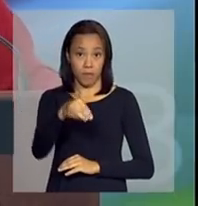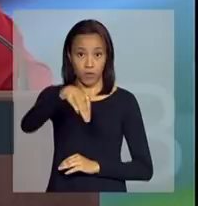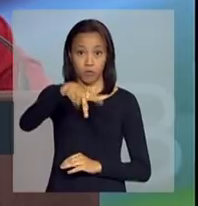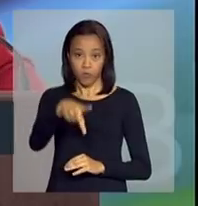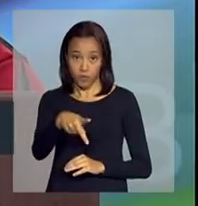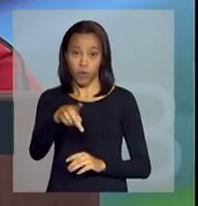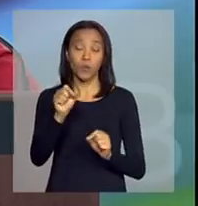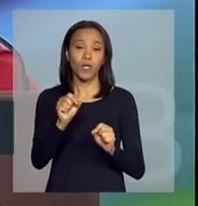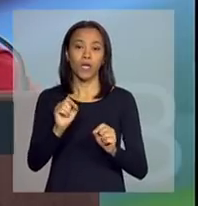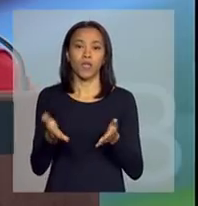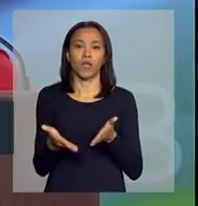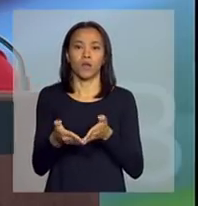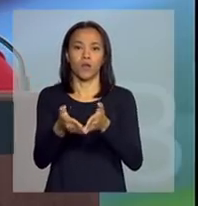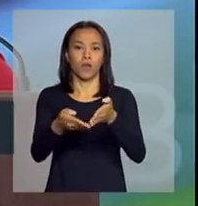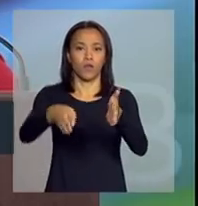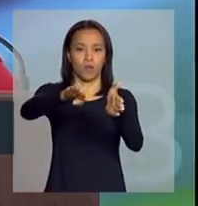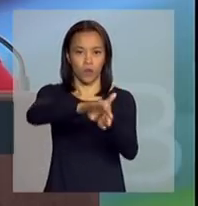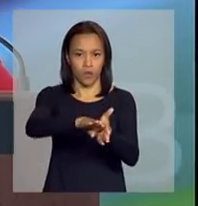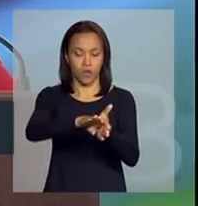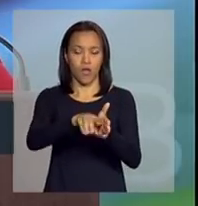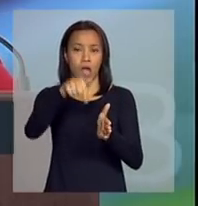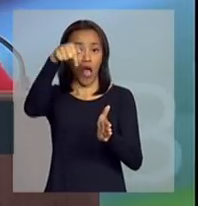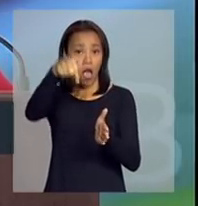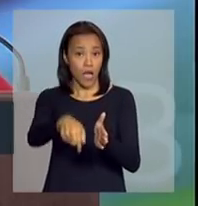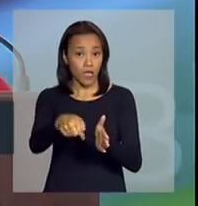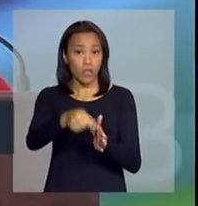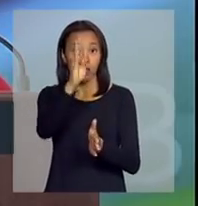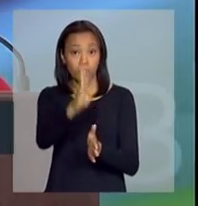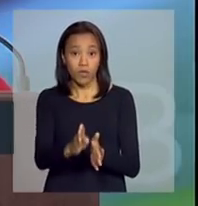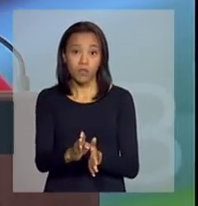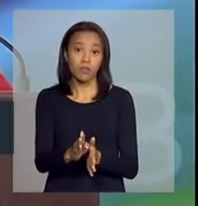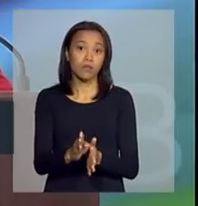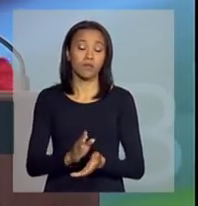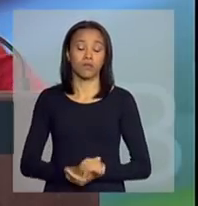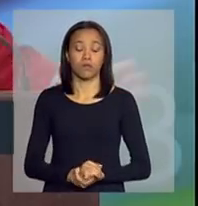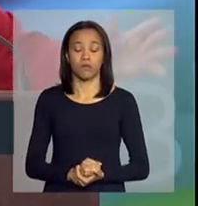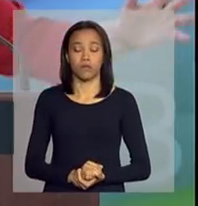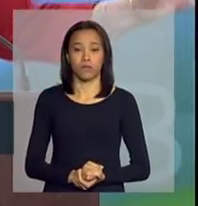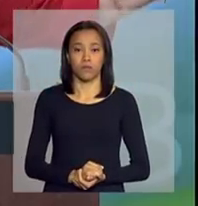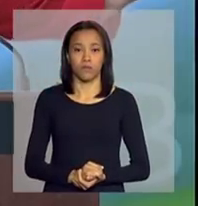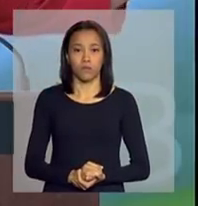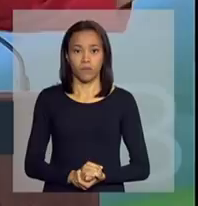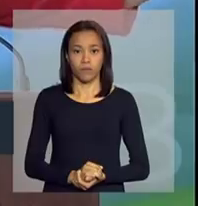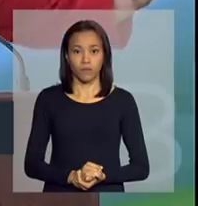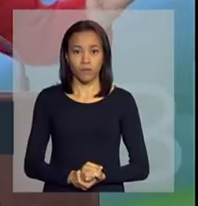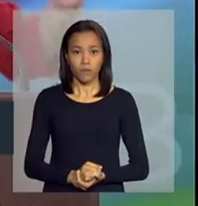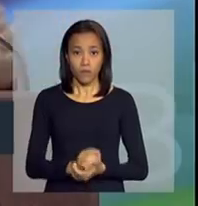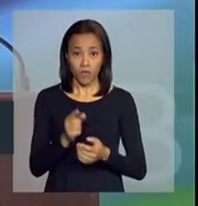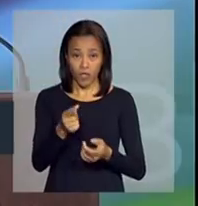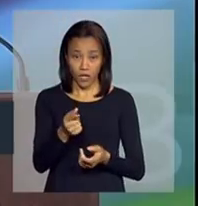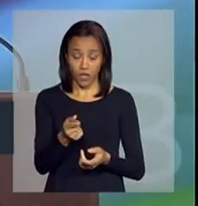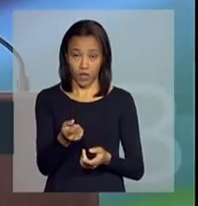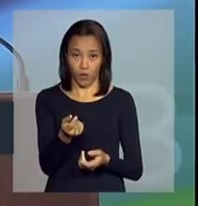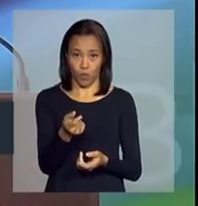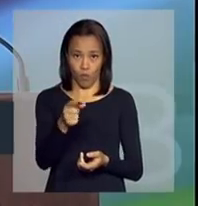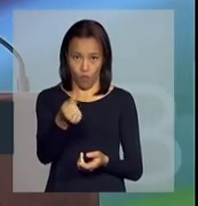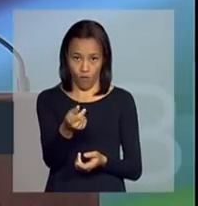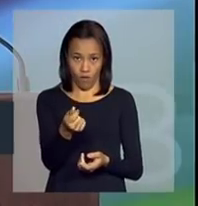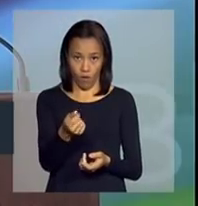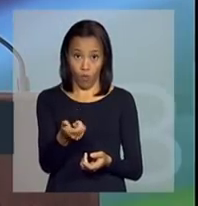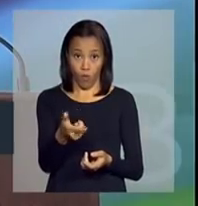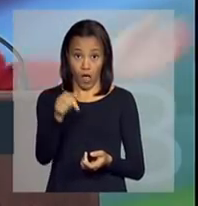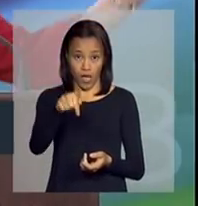No Brasil é inequívoco que o custo do Brasil venha